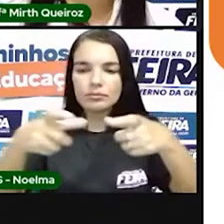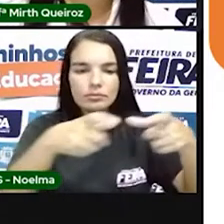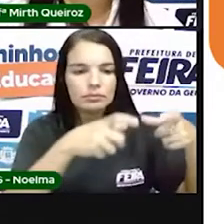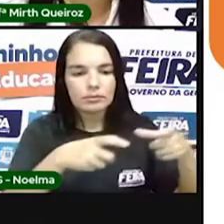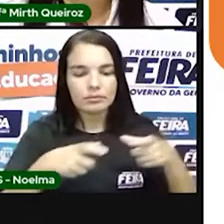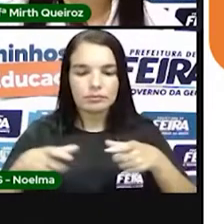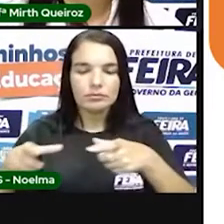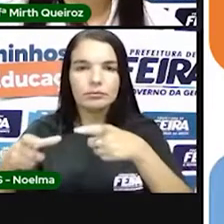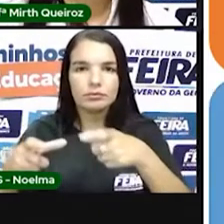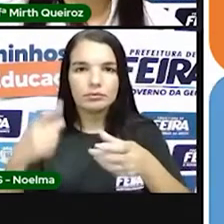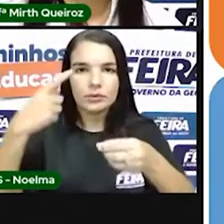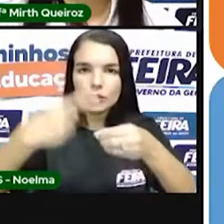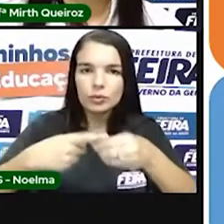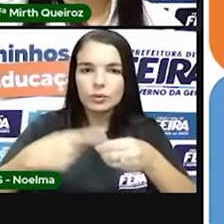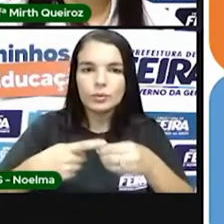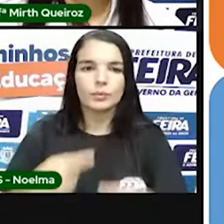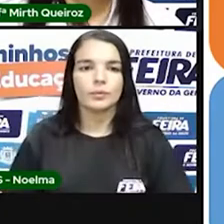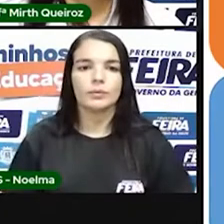hereditárias.